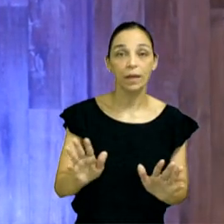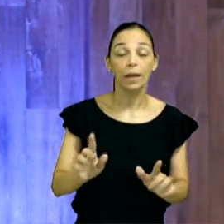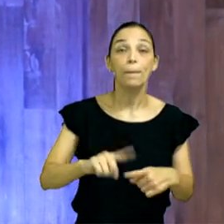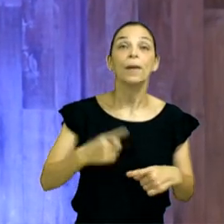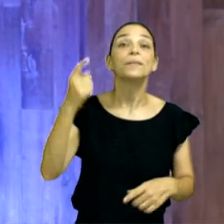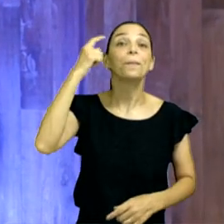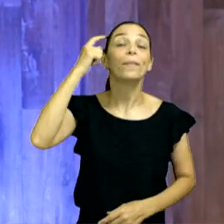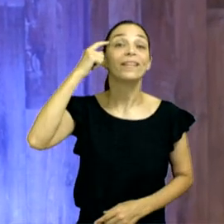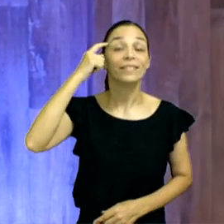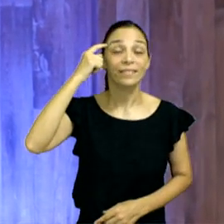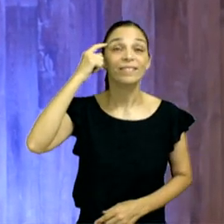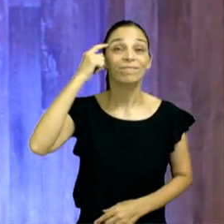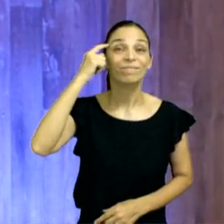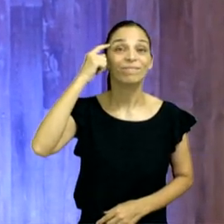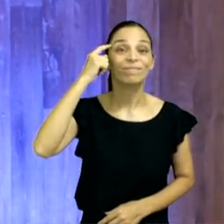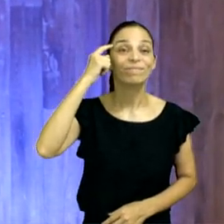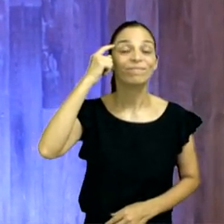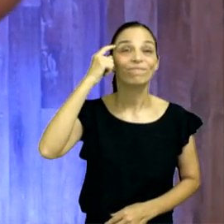ir pensando nisso.